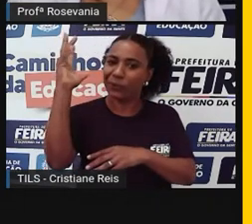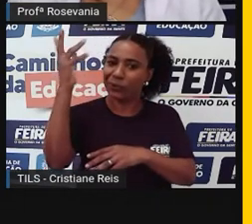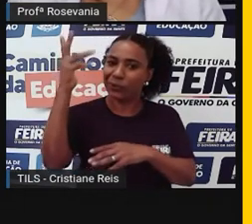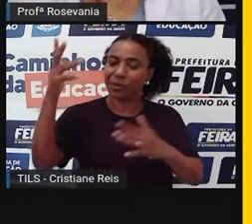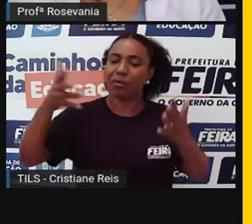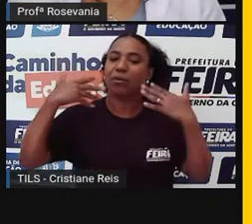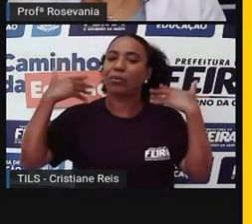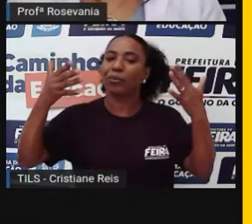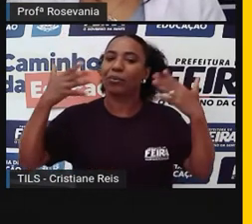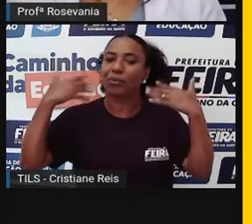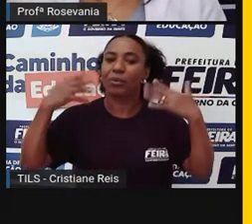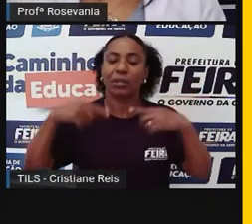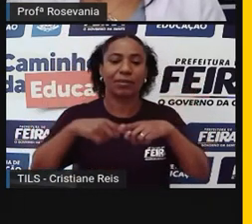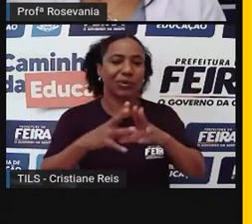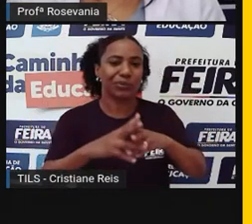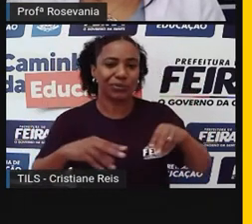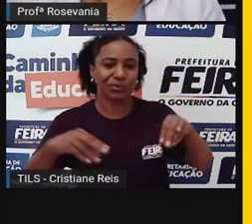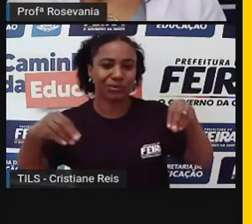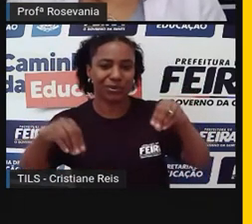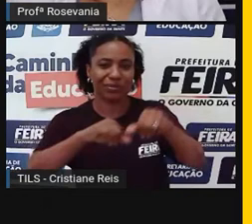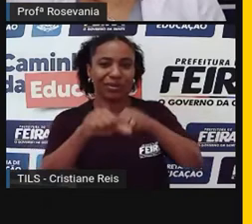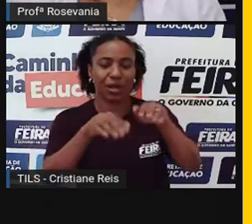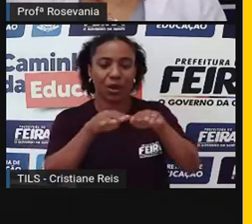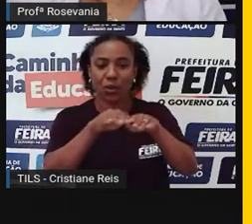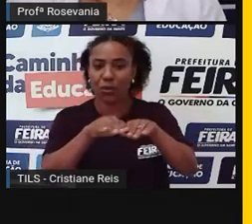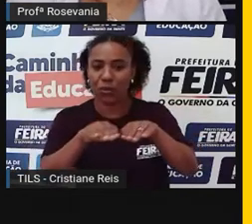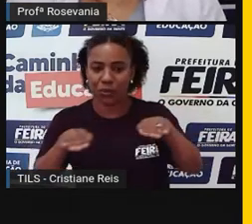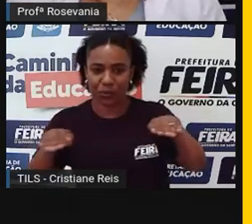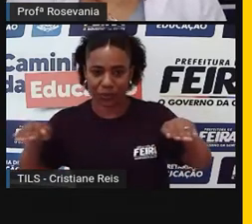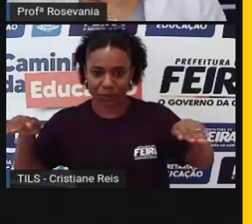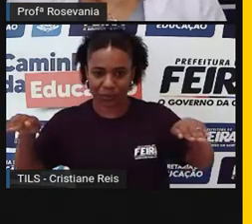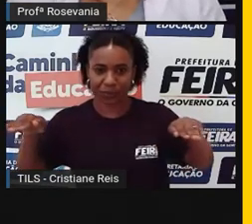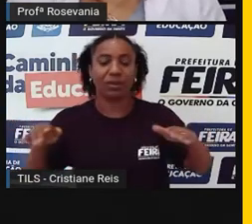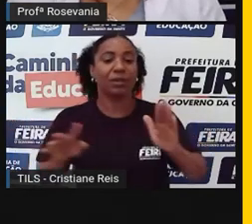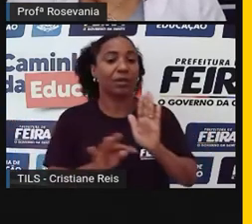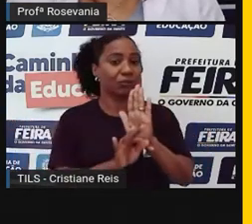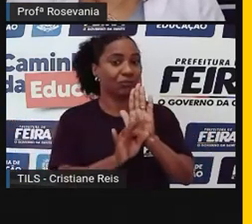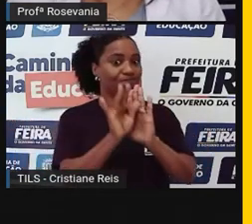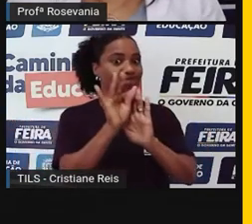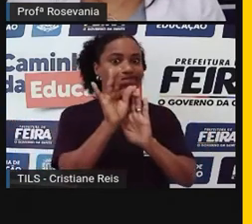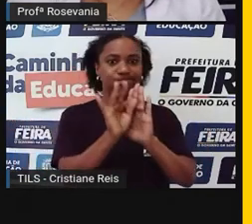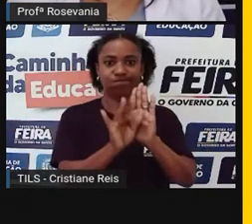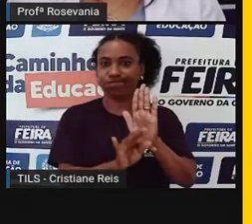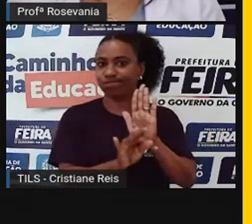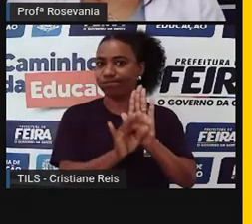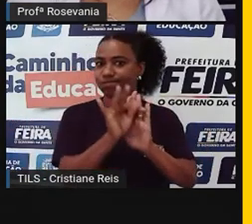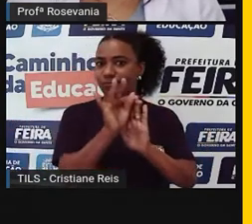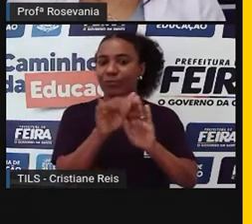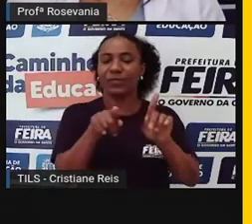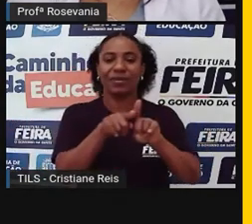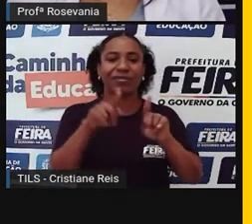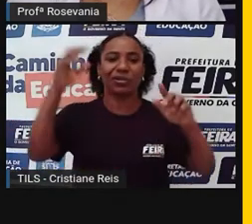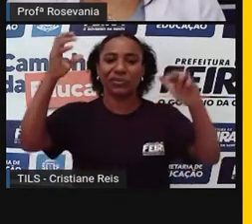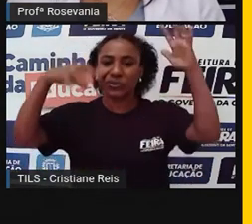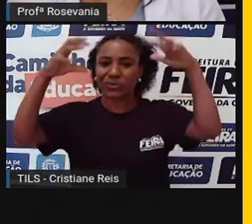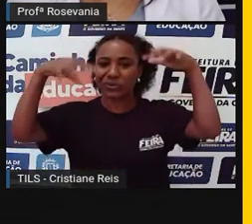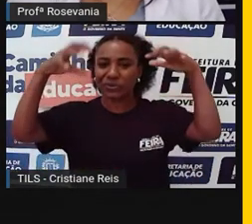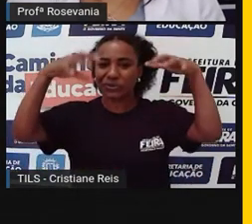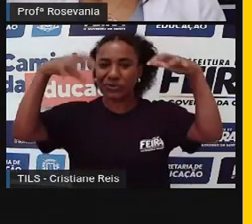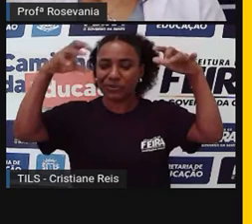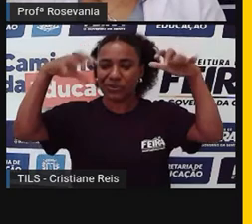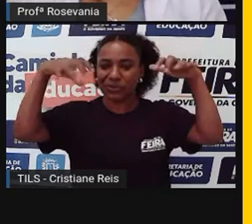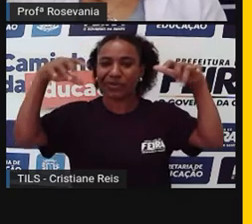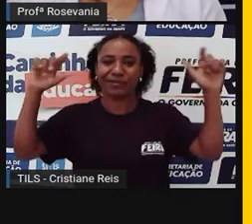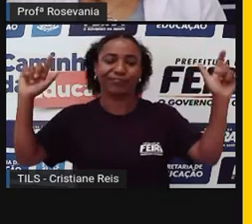alterações no solo, no regime, né, das temperaturas e das chuvas, né, desse espaço